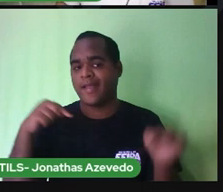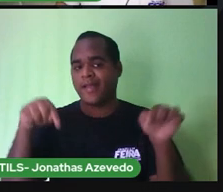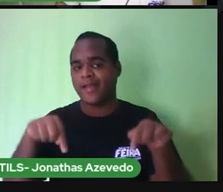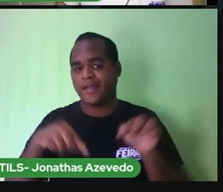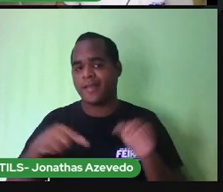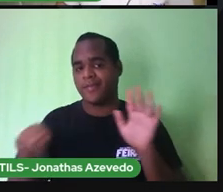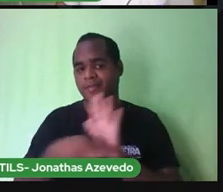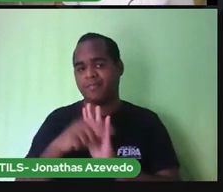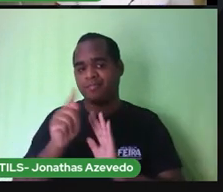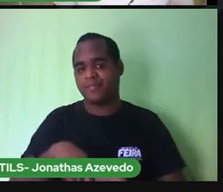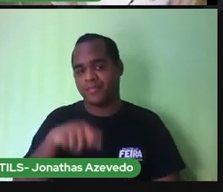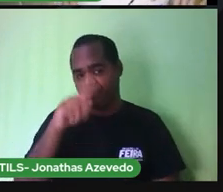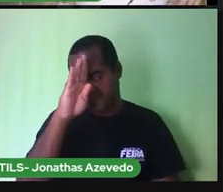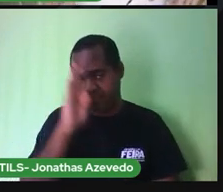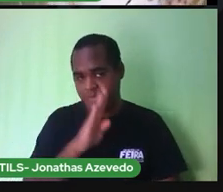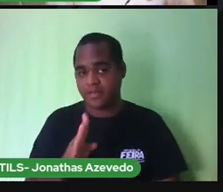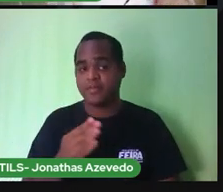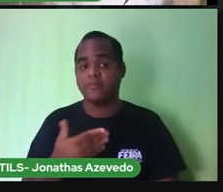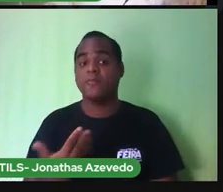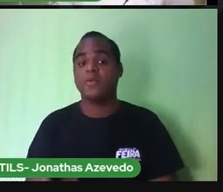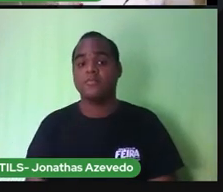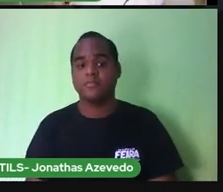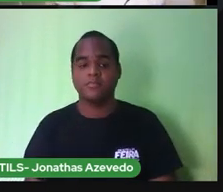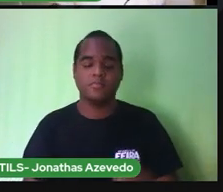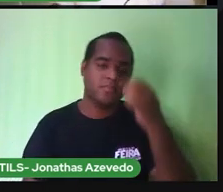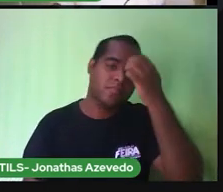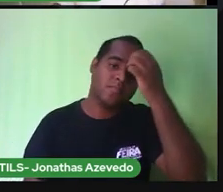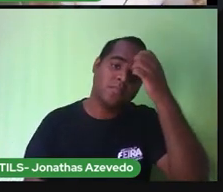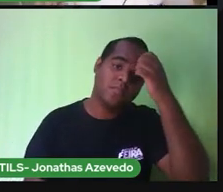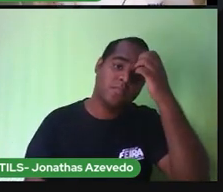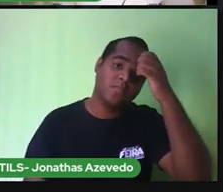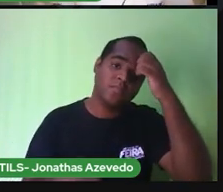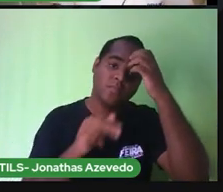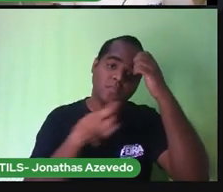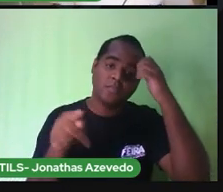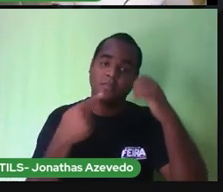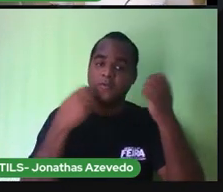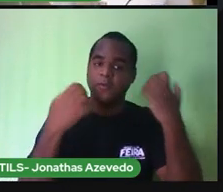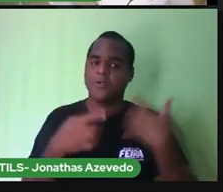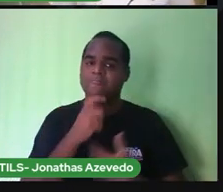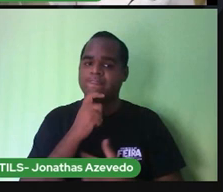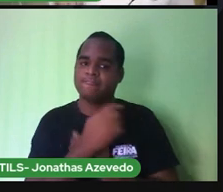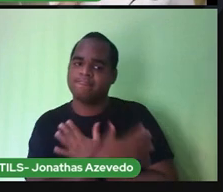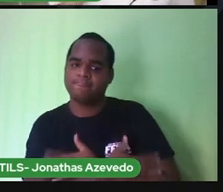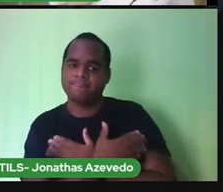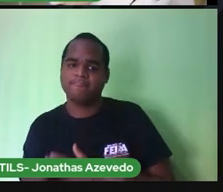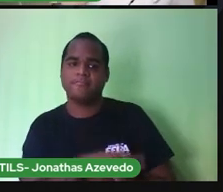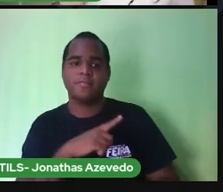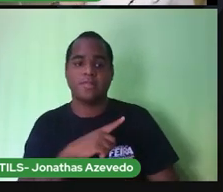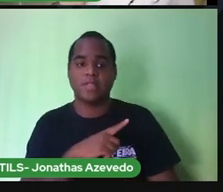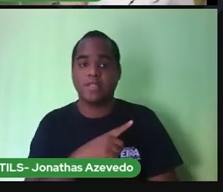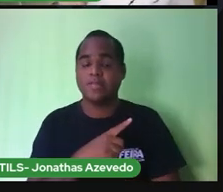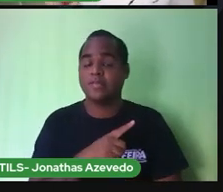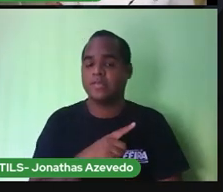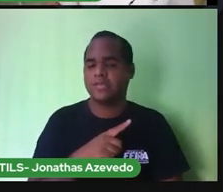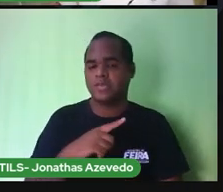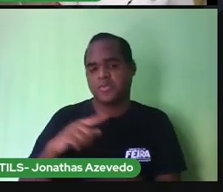predomina no Brasil? A Pró falou que no inverno tem lugar